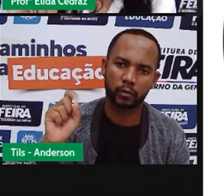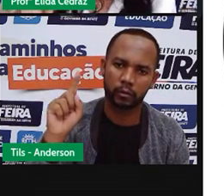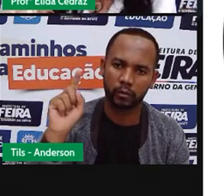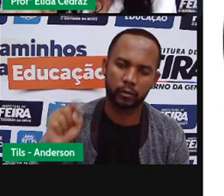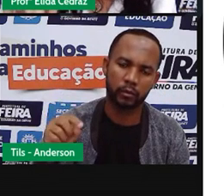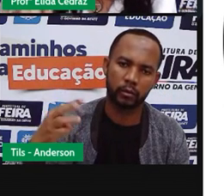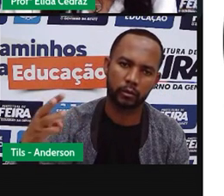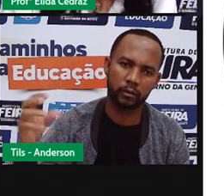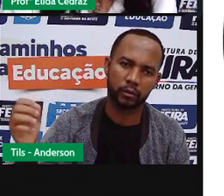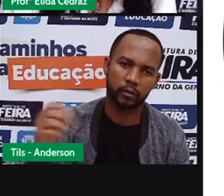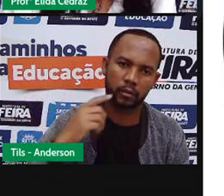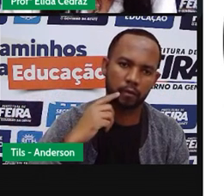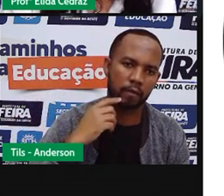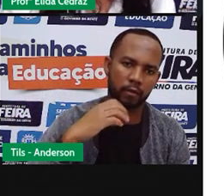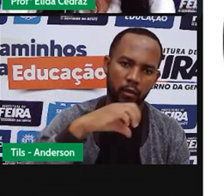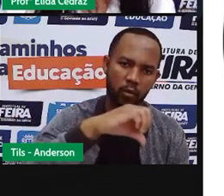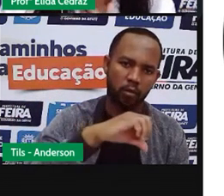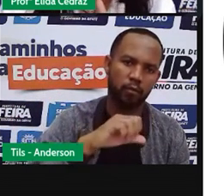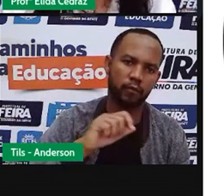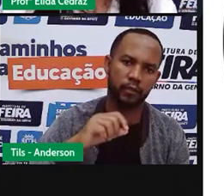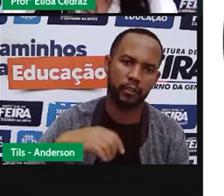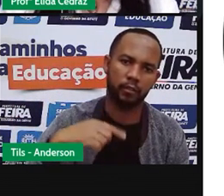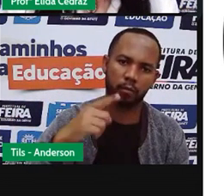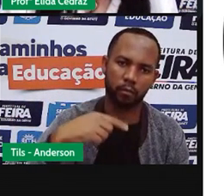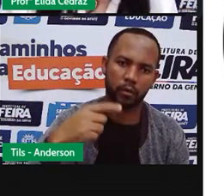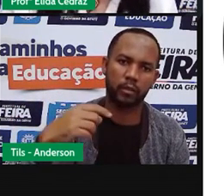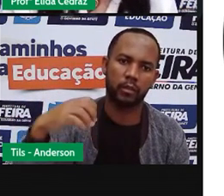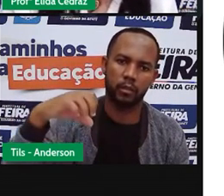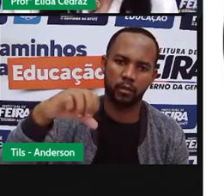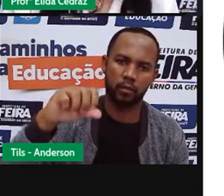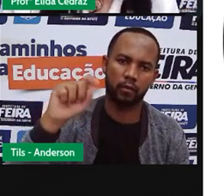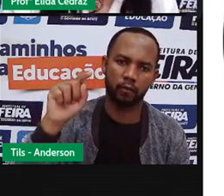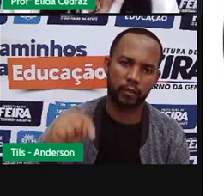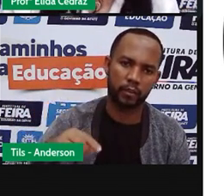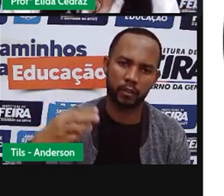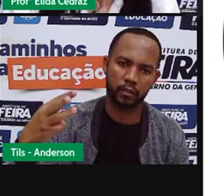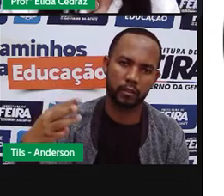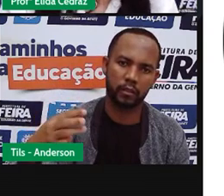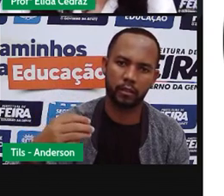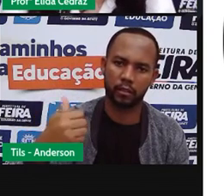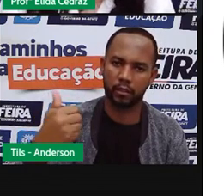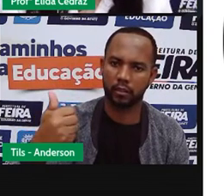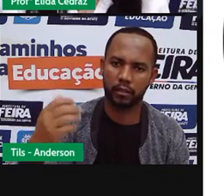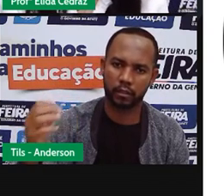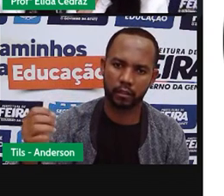trinta dez e dez e trinta que foi o último horário que ele fez a marcação